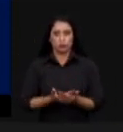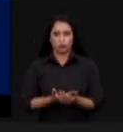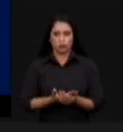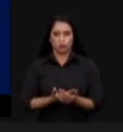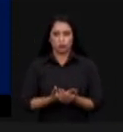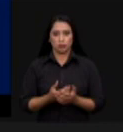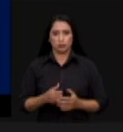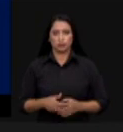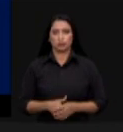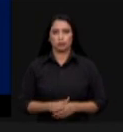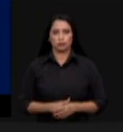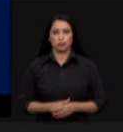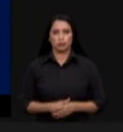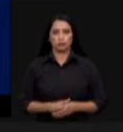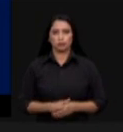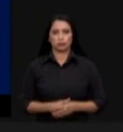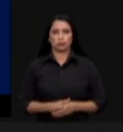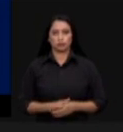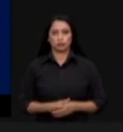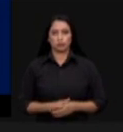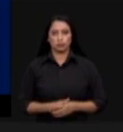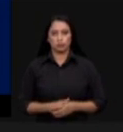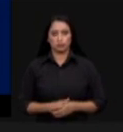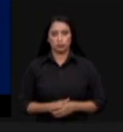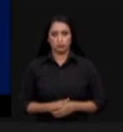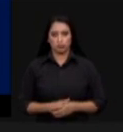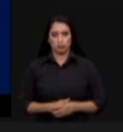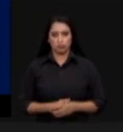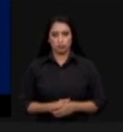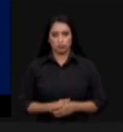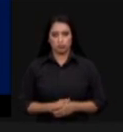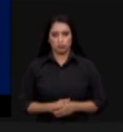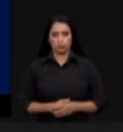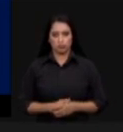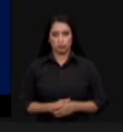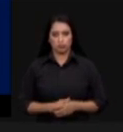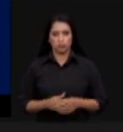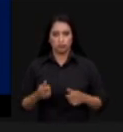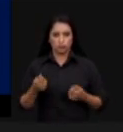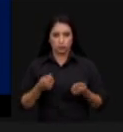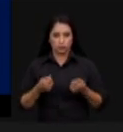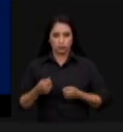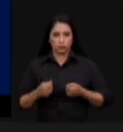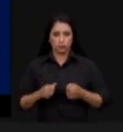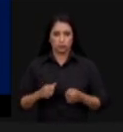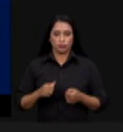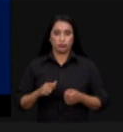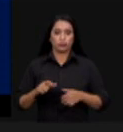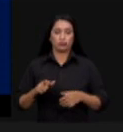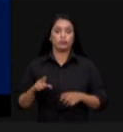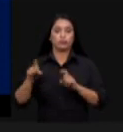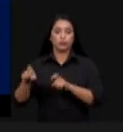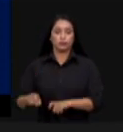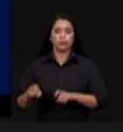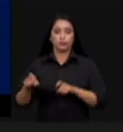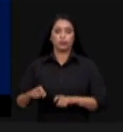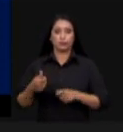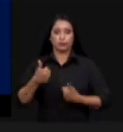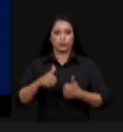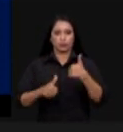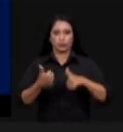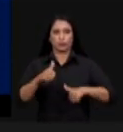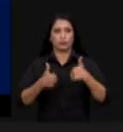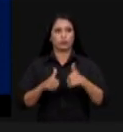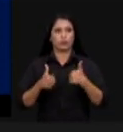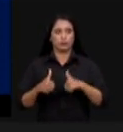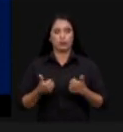comparou a legislação da proteção florestal de controle de uso de terras em propriedades rurais, avaliando como as